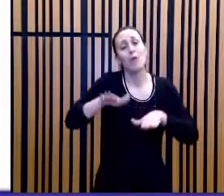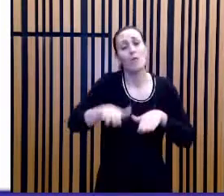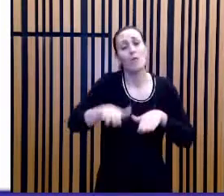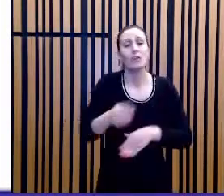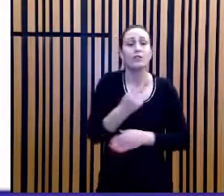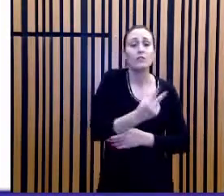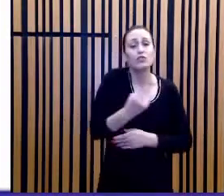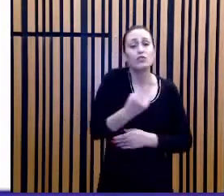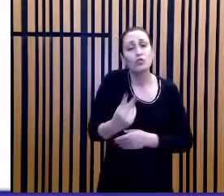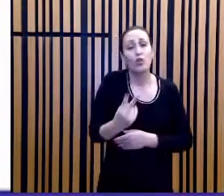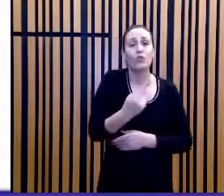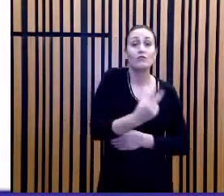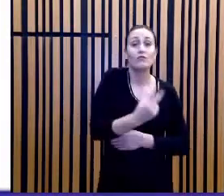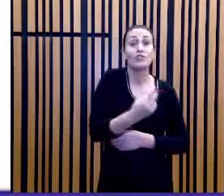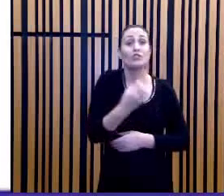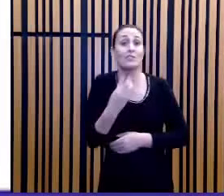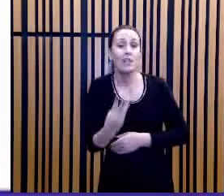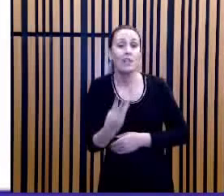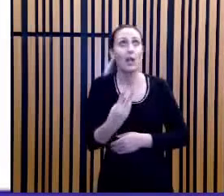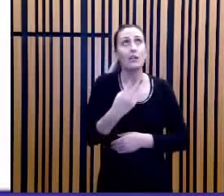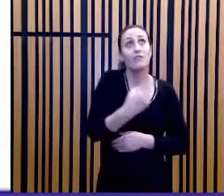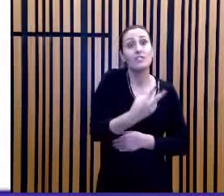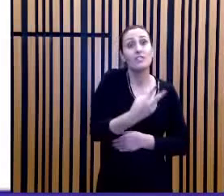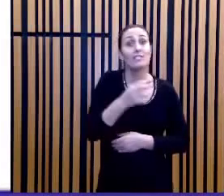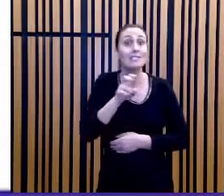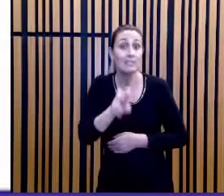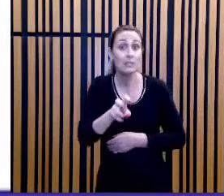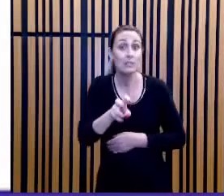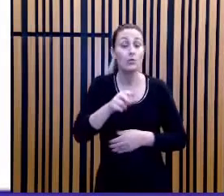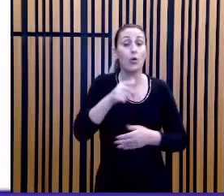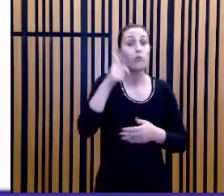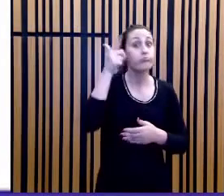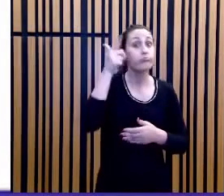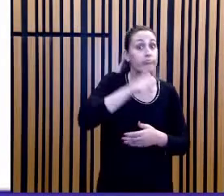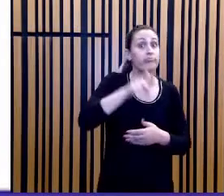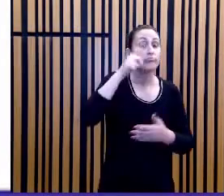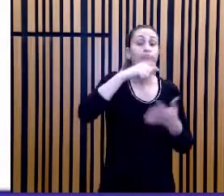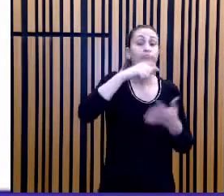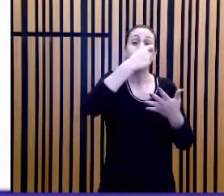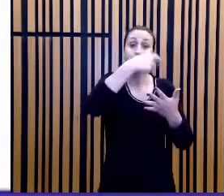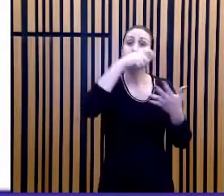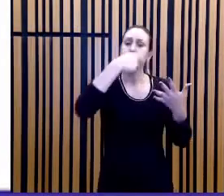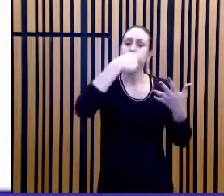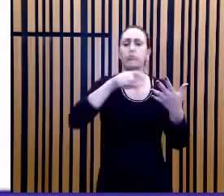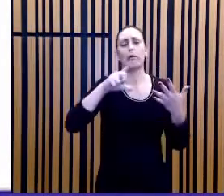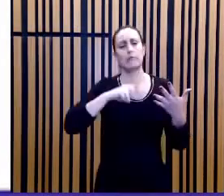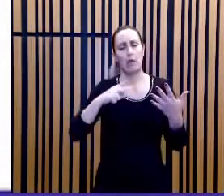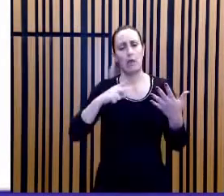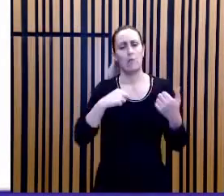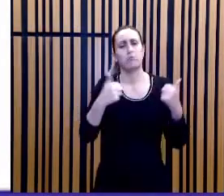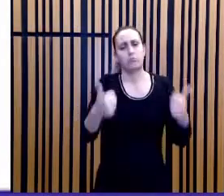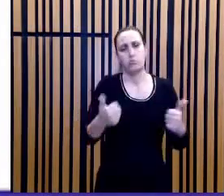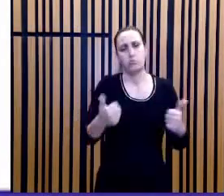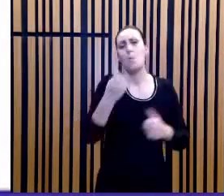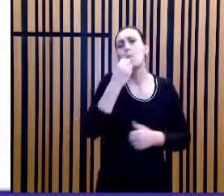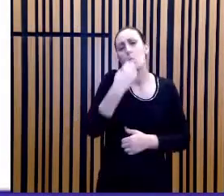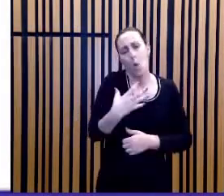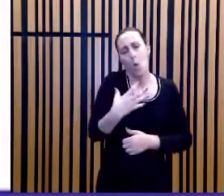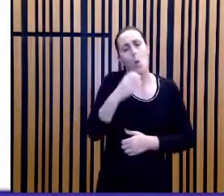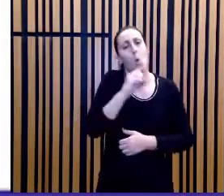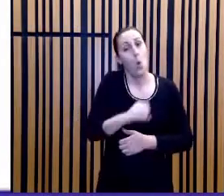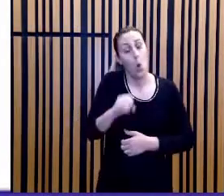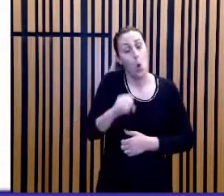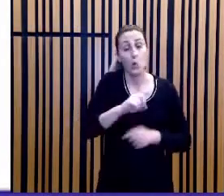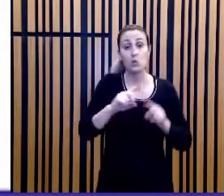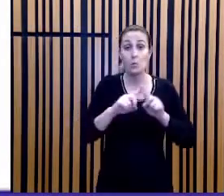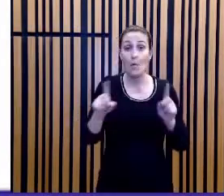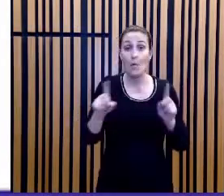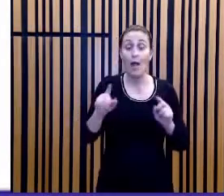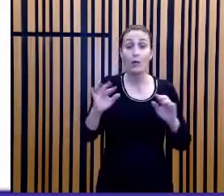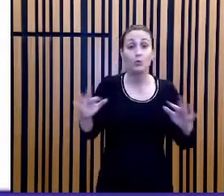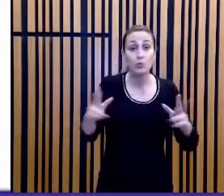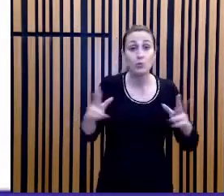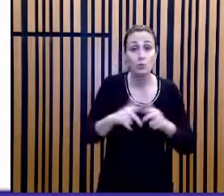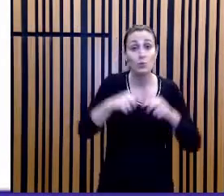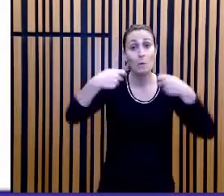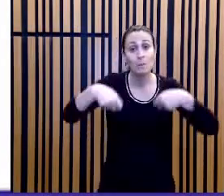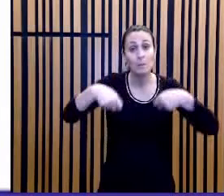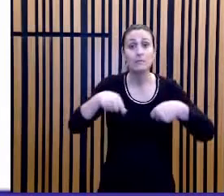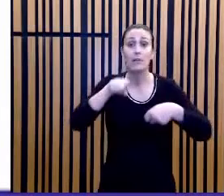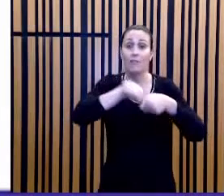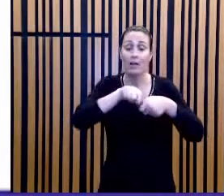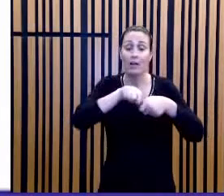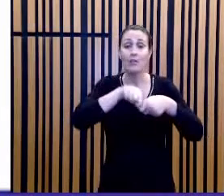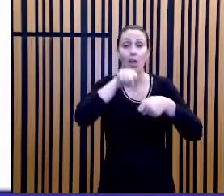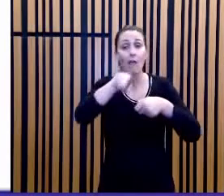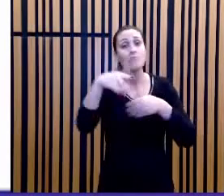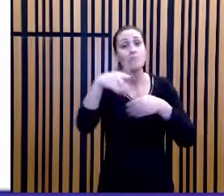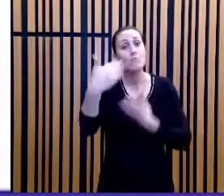23, 25 acertos você já tenha um score muito expressivo. Mas tudo que a gente puder fazer para elevar essa nota, para fazê-la